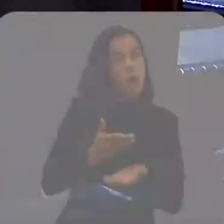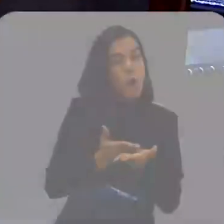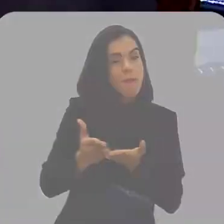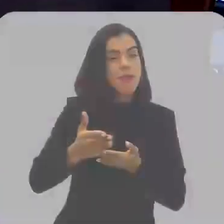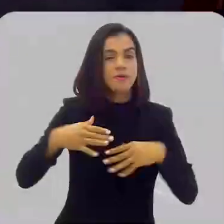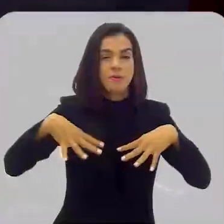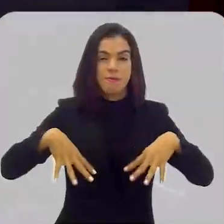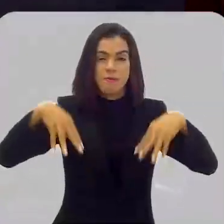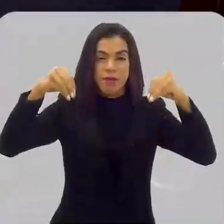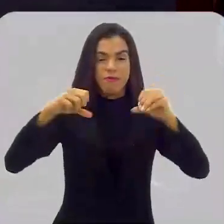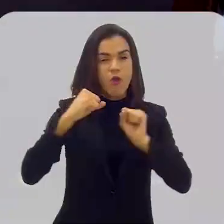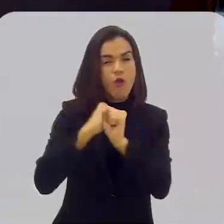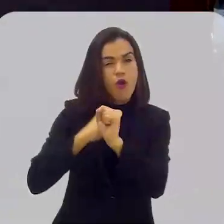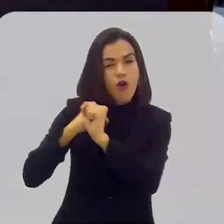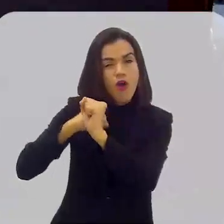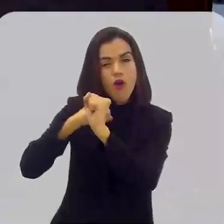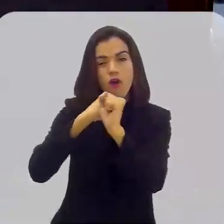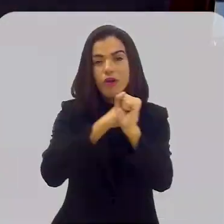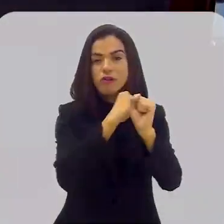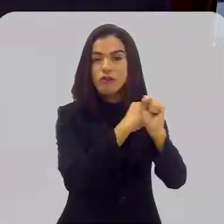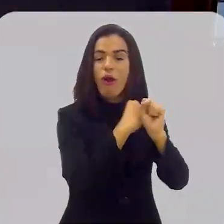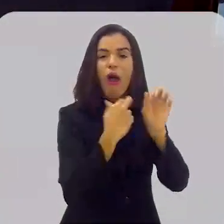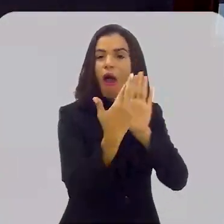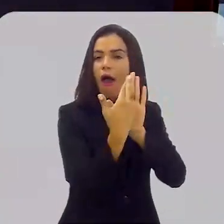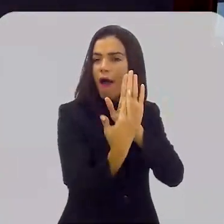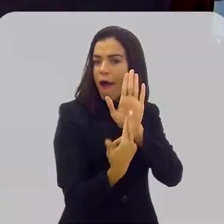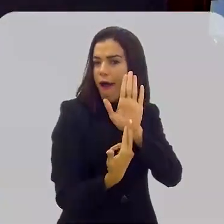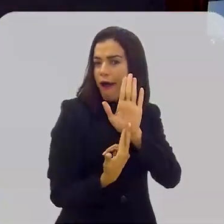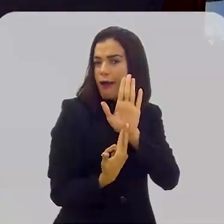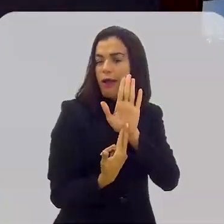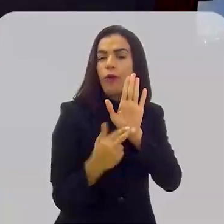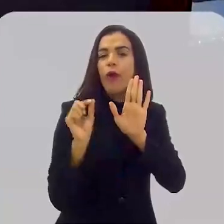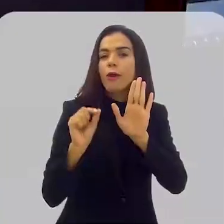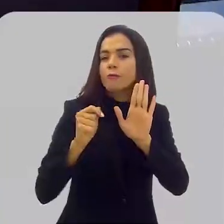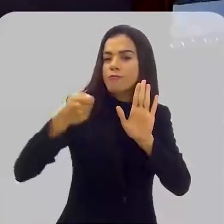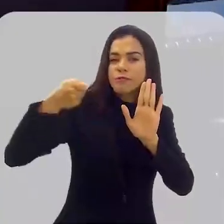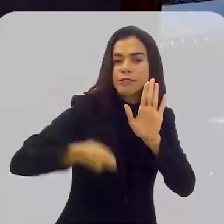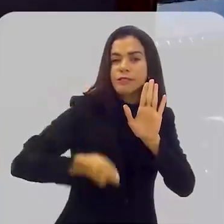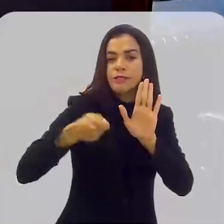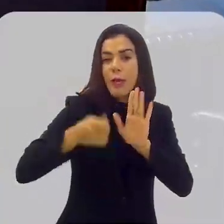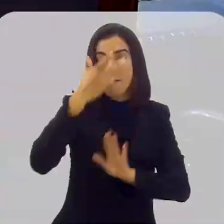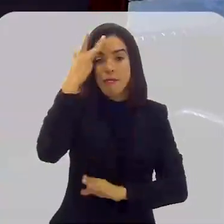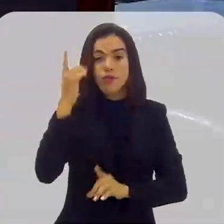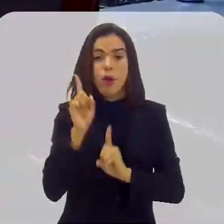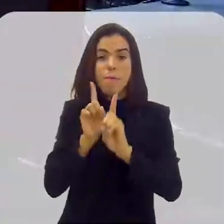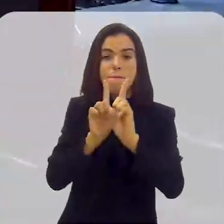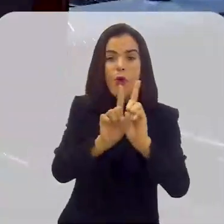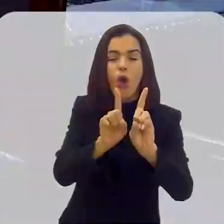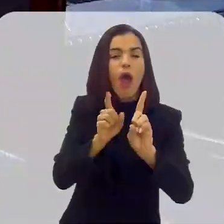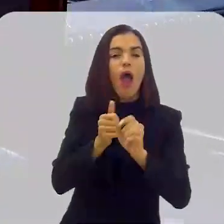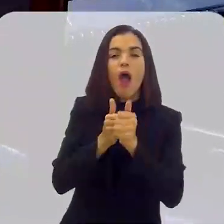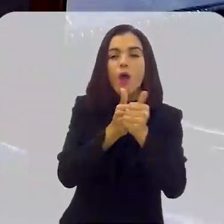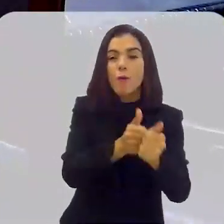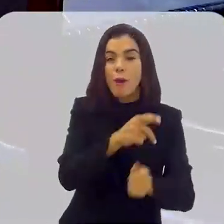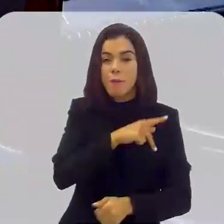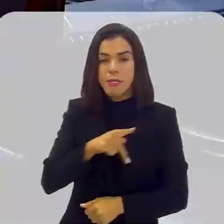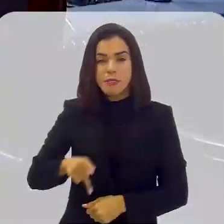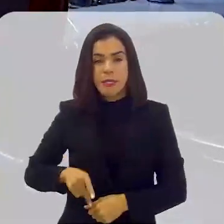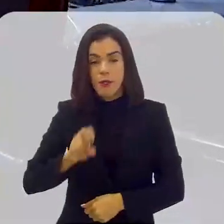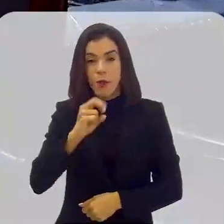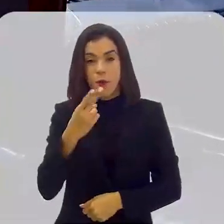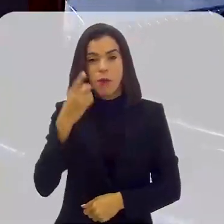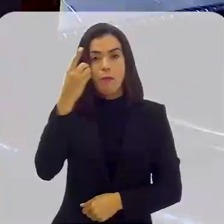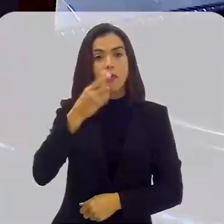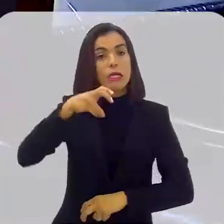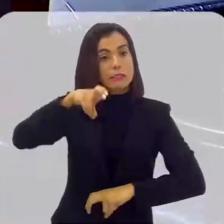Desde que o Palácio Tiradente foi construído, a norma precede que há uma pessoa para acompanhar o presidente ou